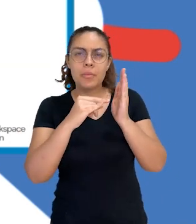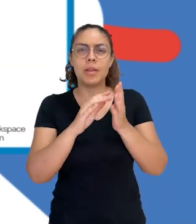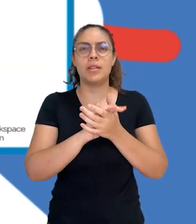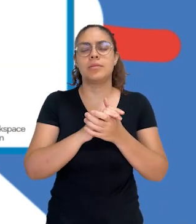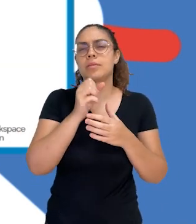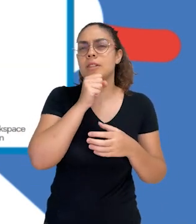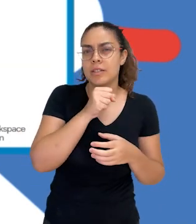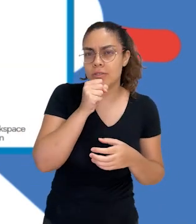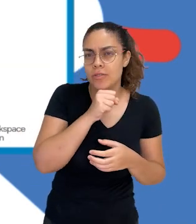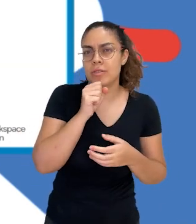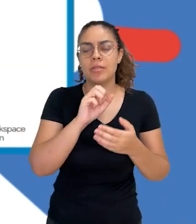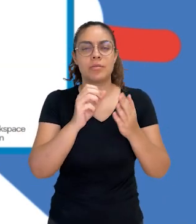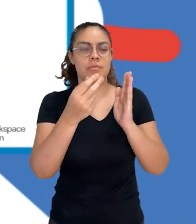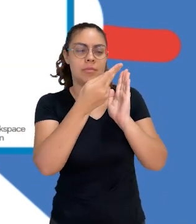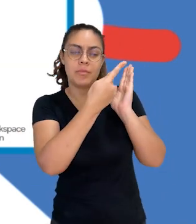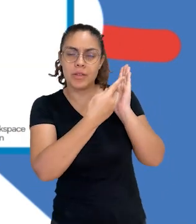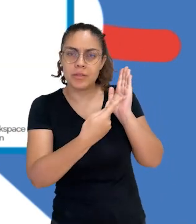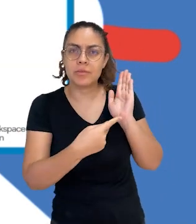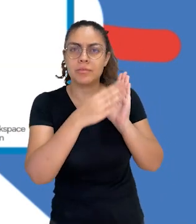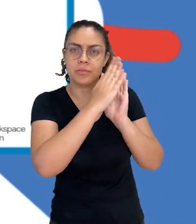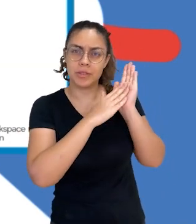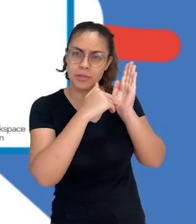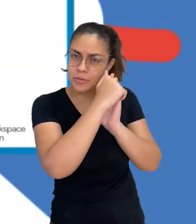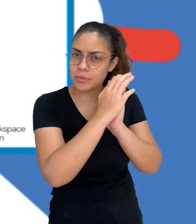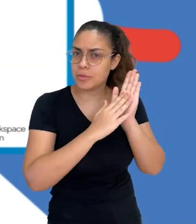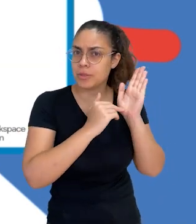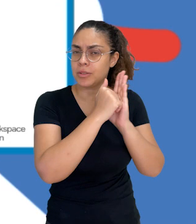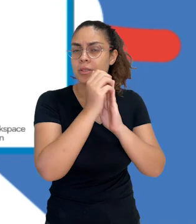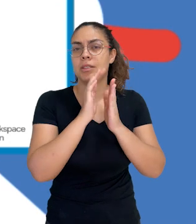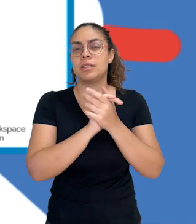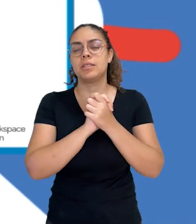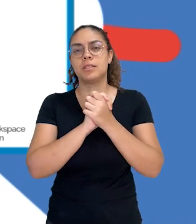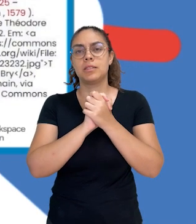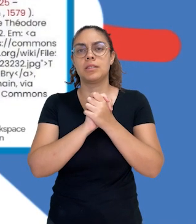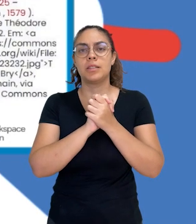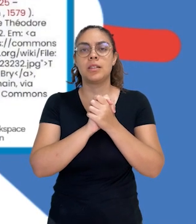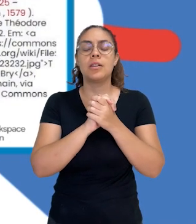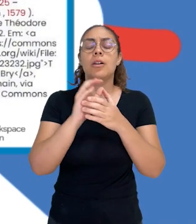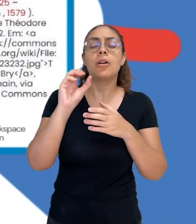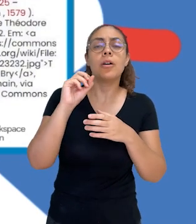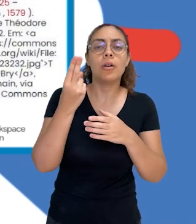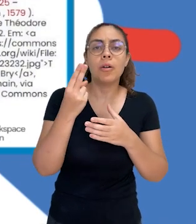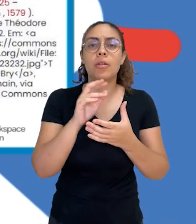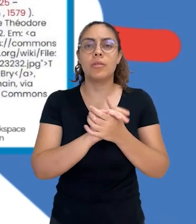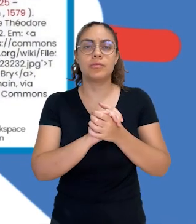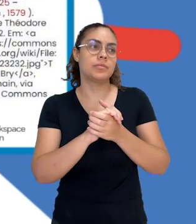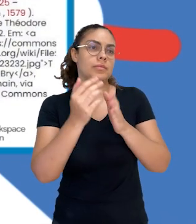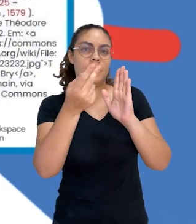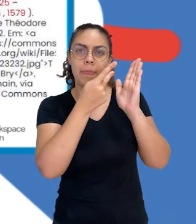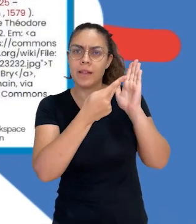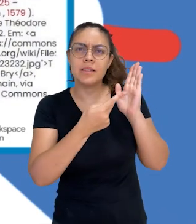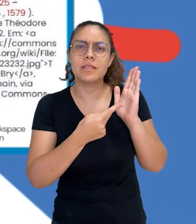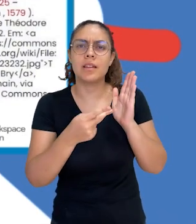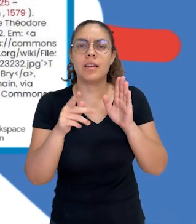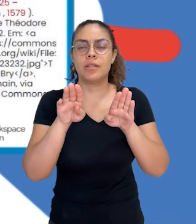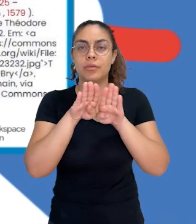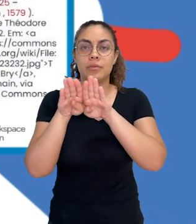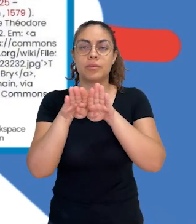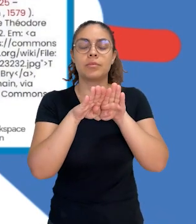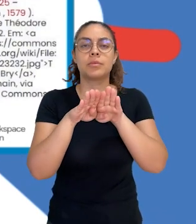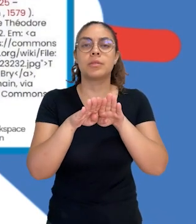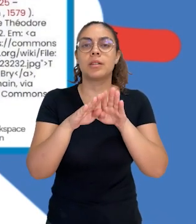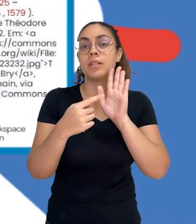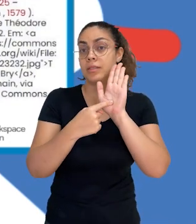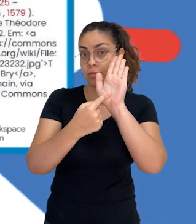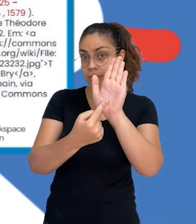documentos de pinturas de alguns europeus sobre os nossos nativos, ou ainda alguns desenhos, como esse desenho, por